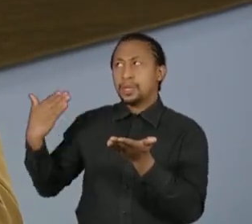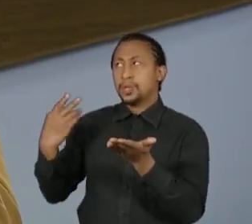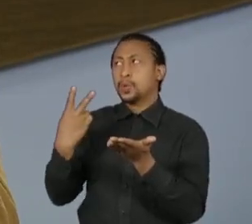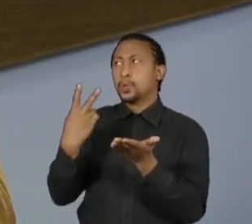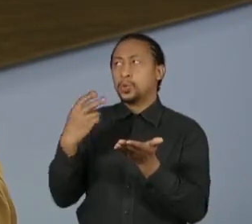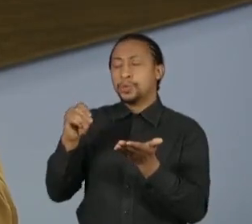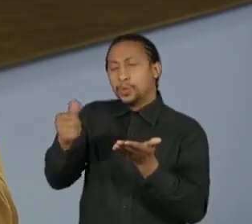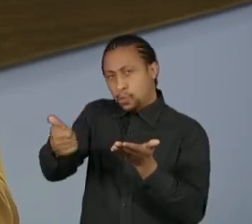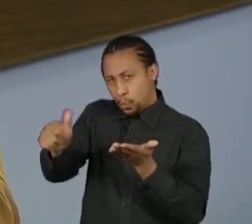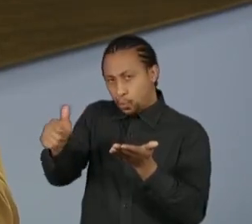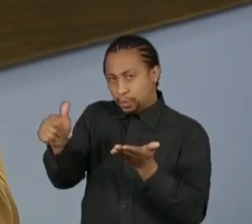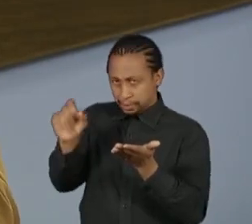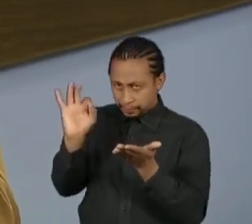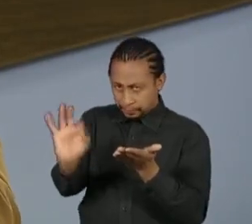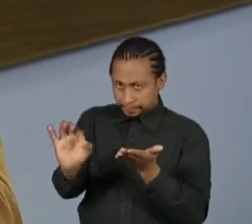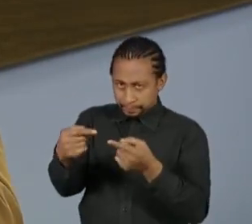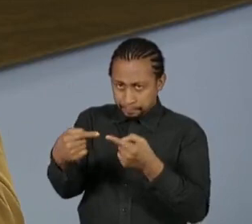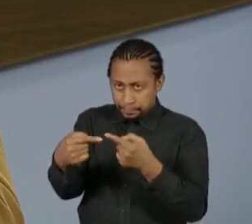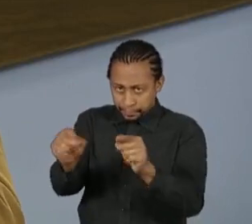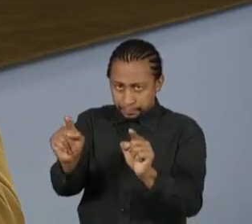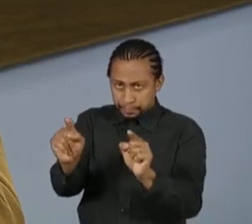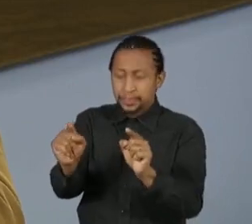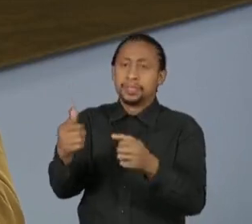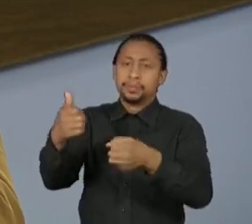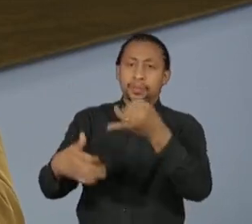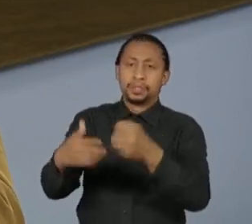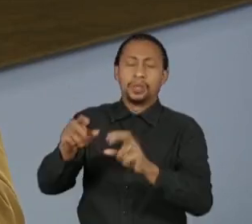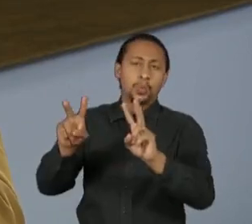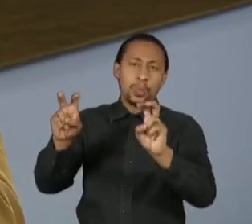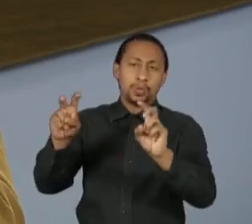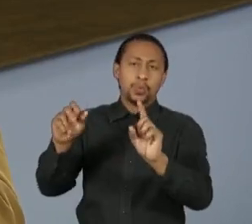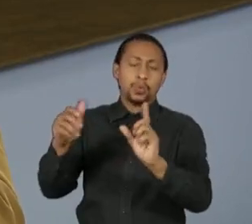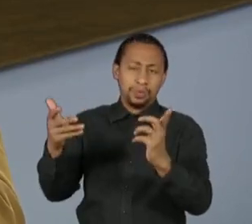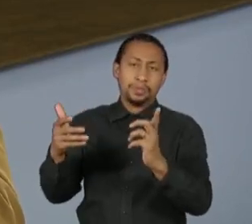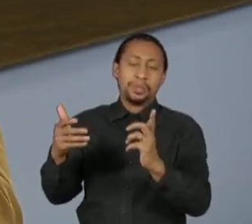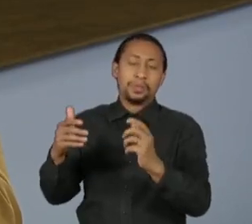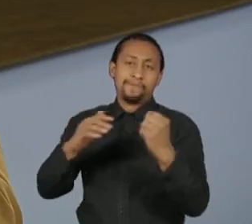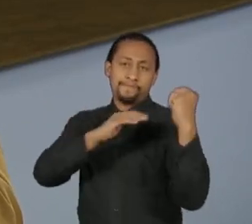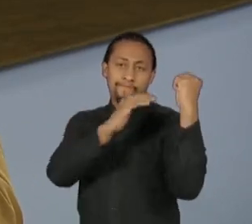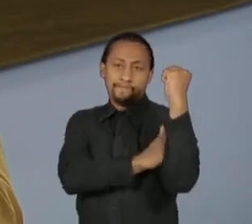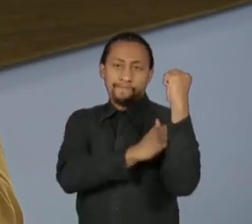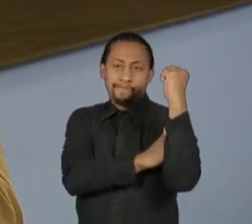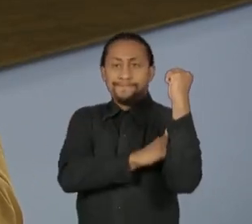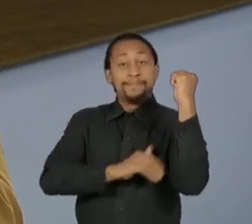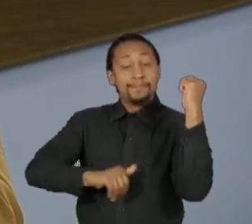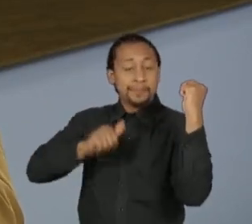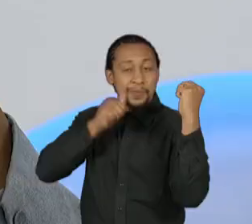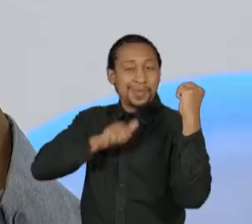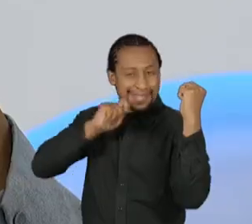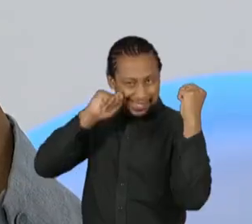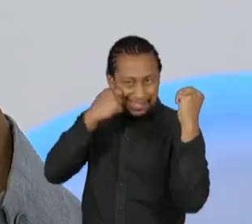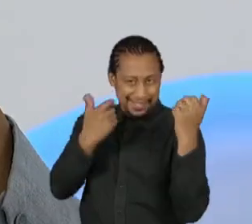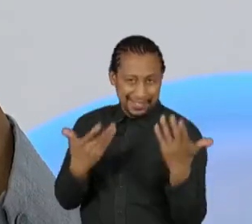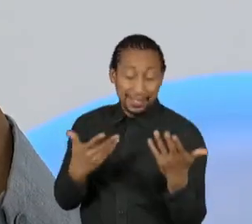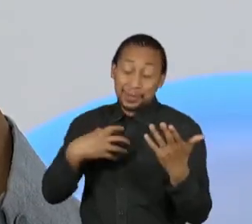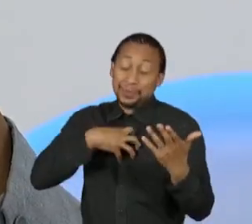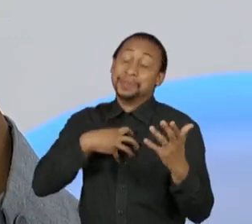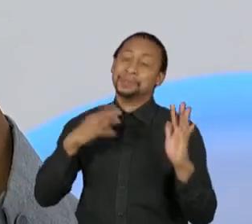o Homem Lésbico, o senhor falou bastante aqui sobre a questão do feminismo negro, o que me deixa muito feliz,